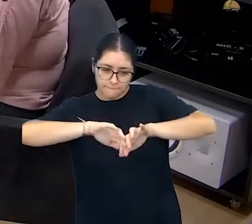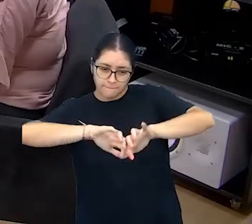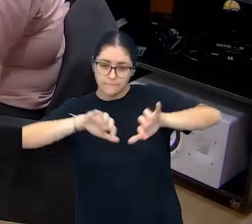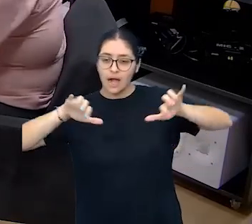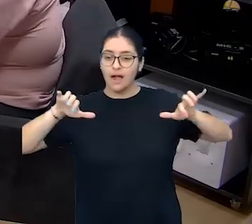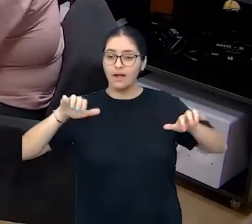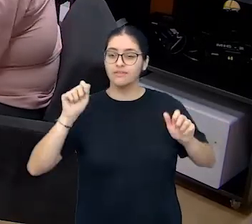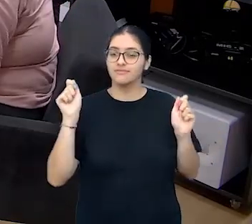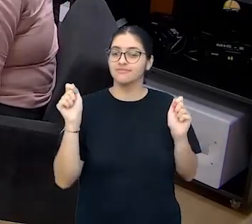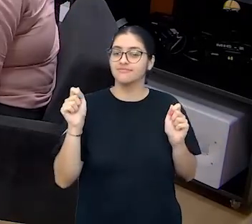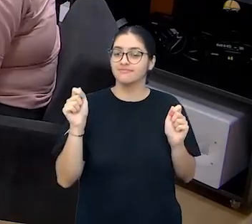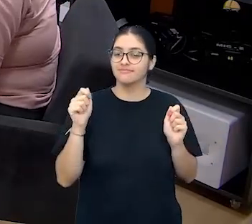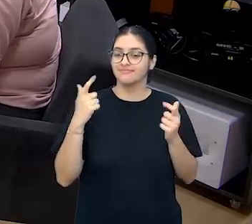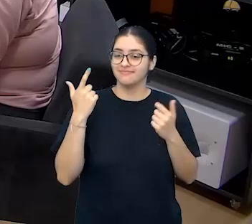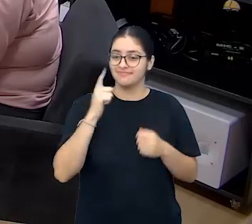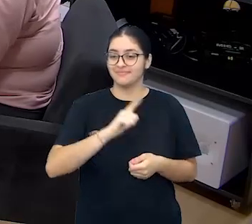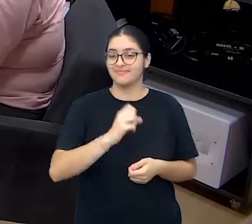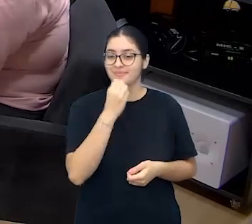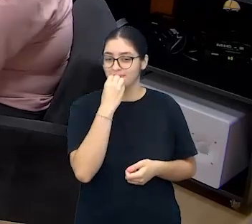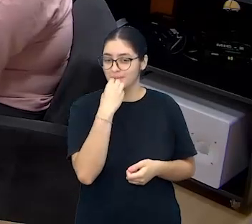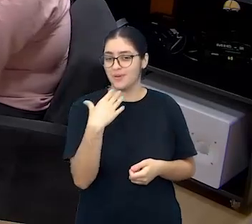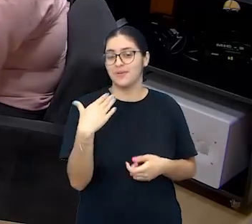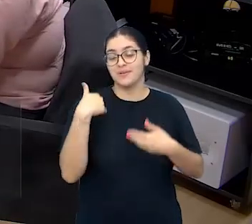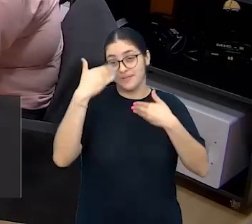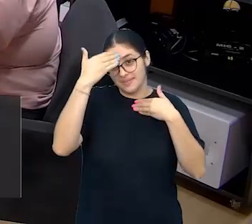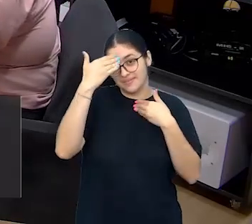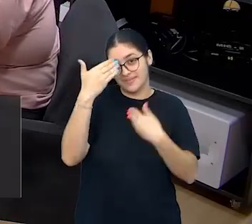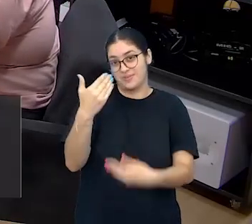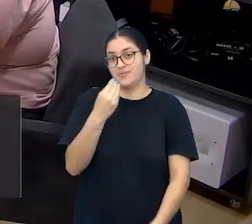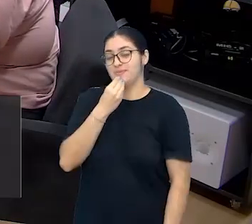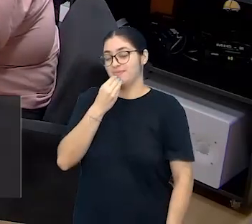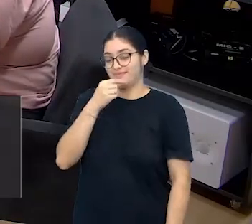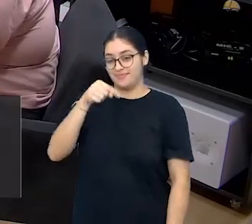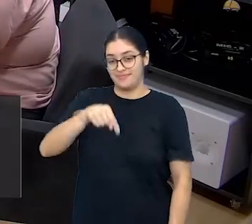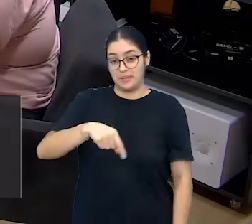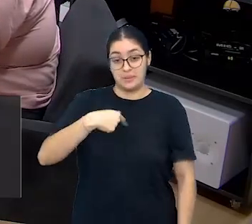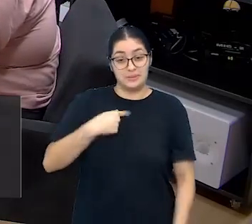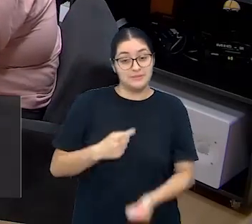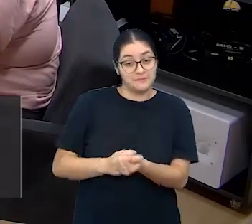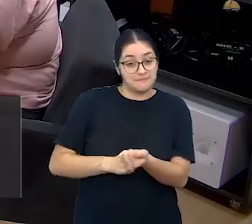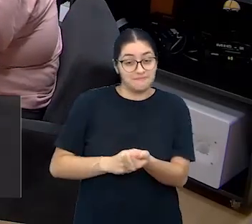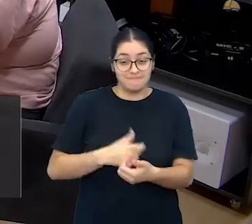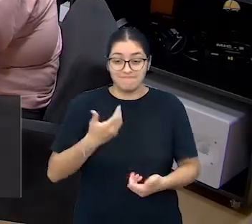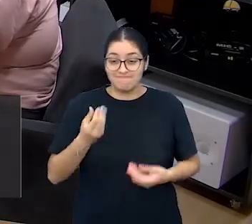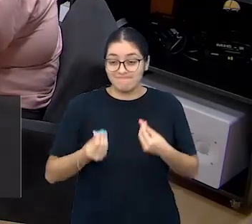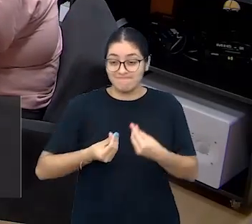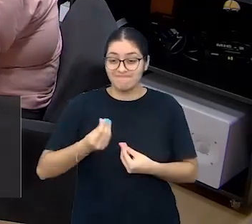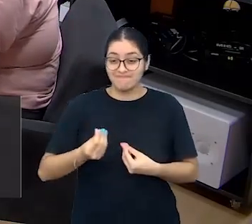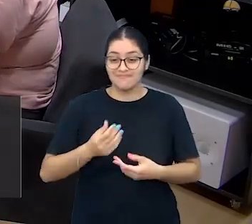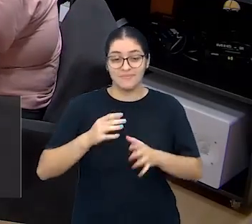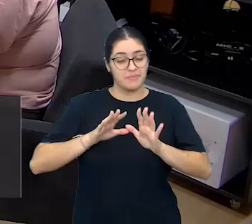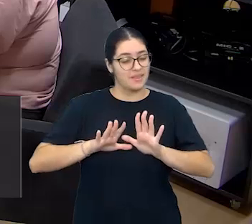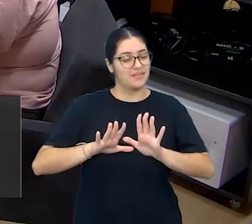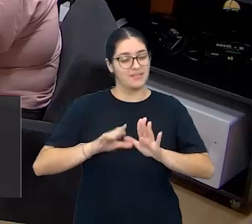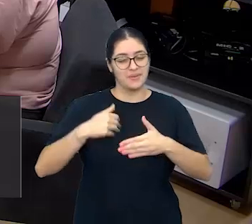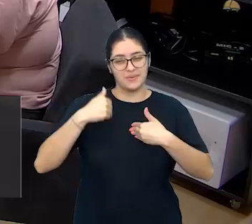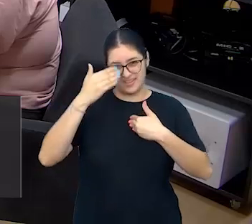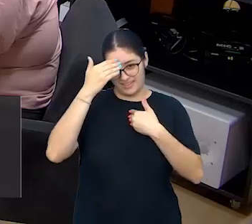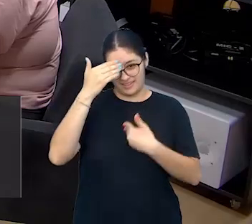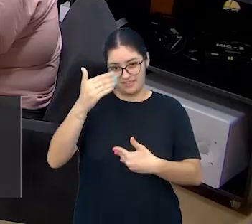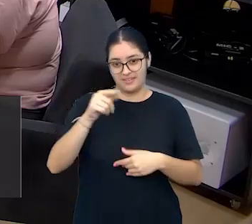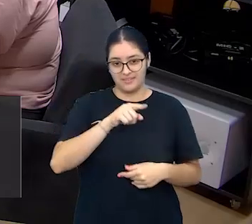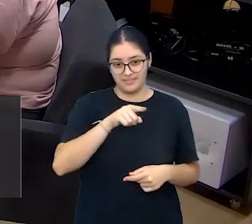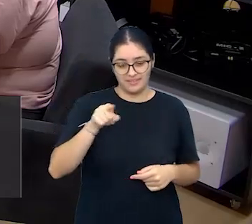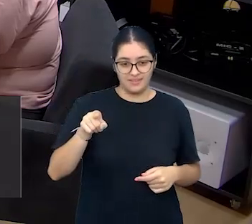de queremos mais. Muito obrigada, Eu agradeço a oportunidade de estar aqui, estava um pouco nervosa, mas tudo bem. e agradeço vocês